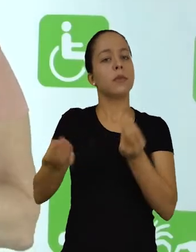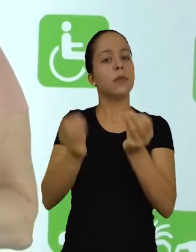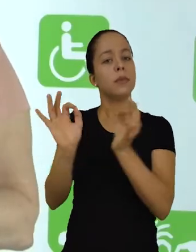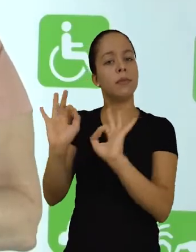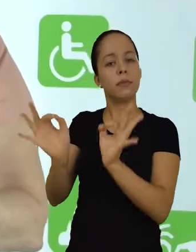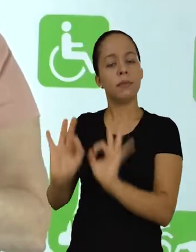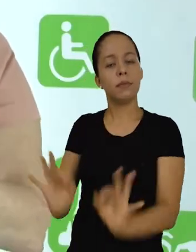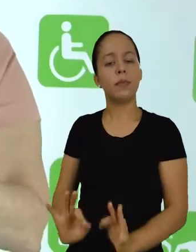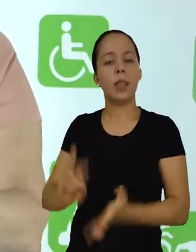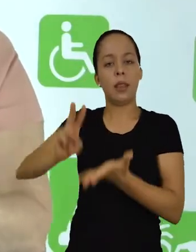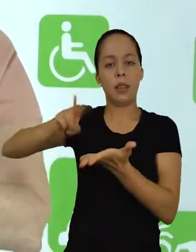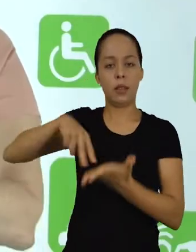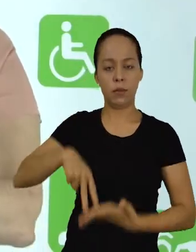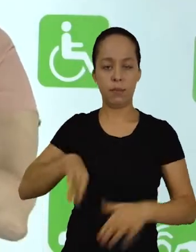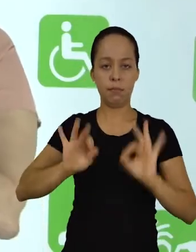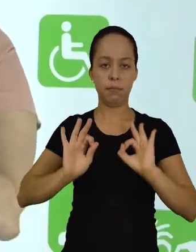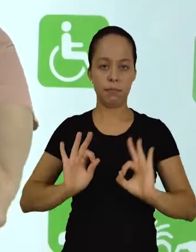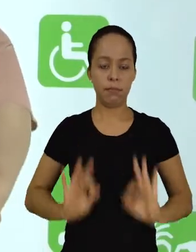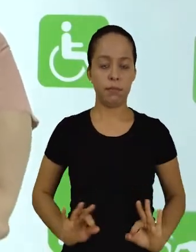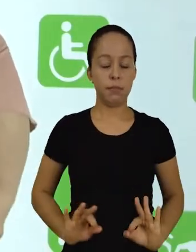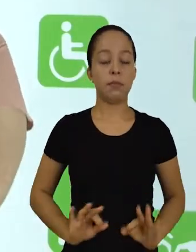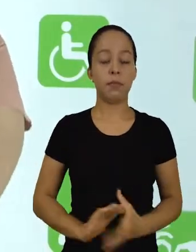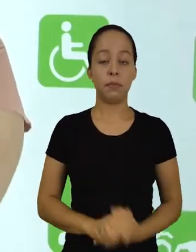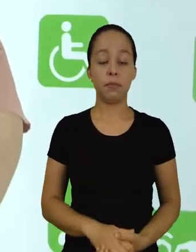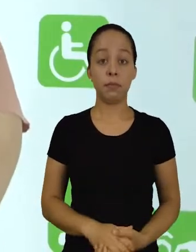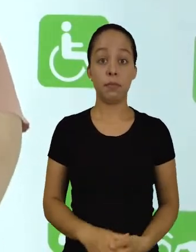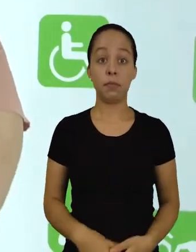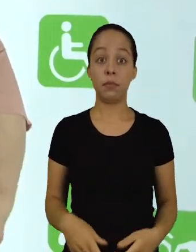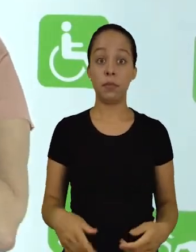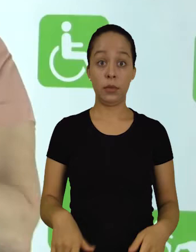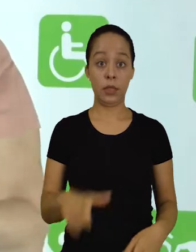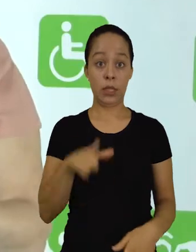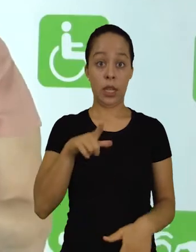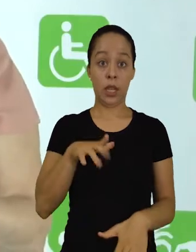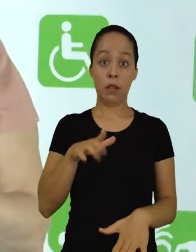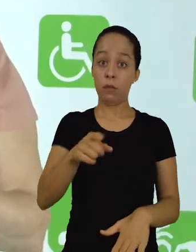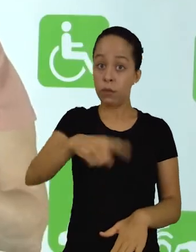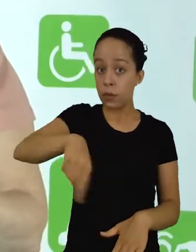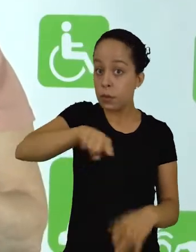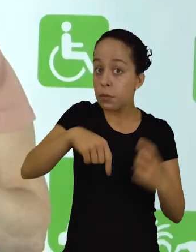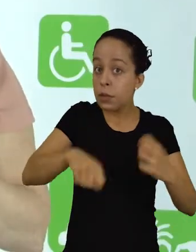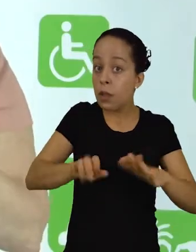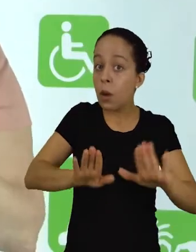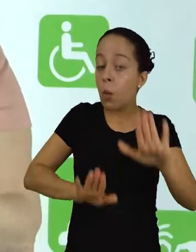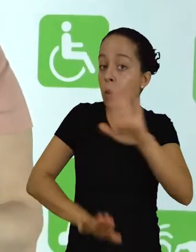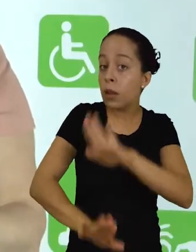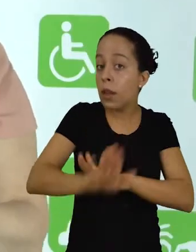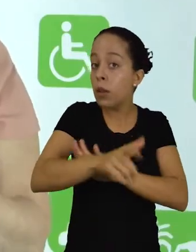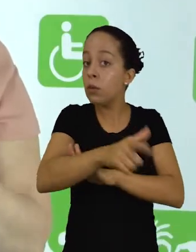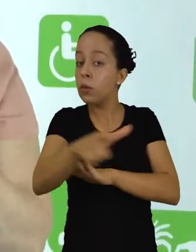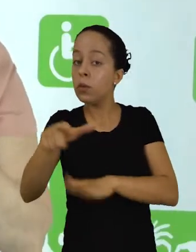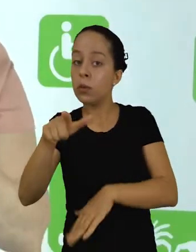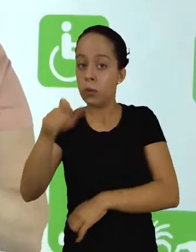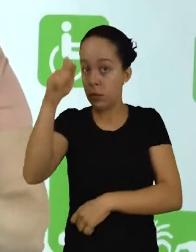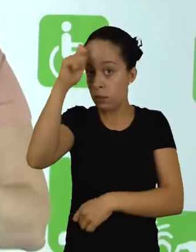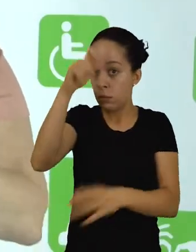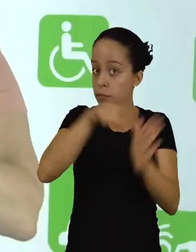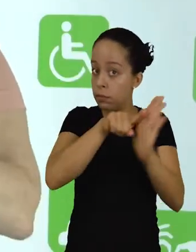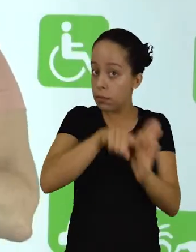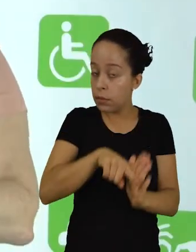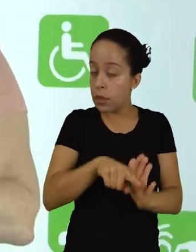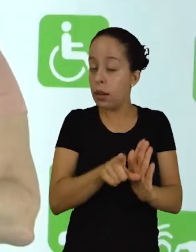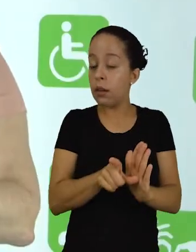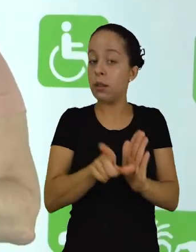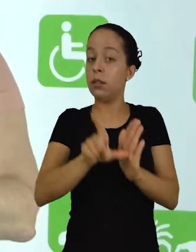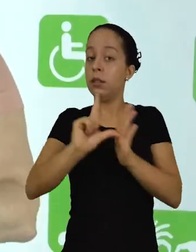sugestões para sistematização da leitura. O cuidado que você tem que ter ao ler, ao pesquisar